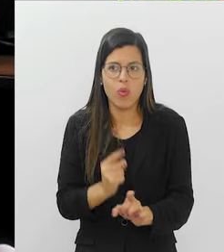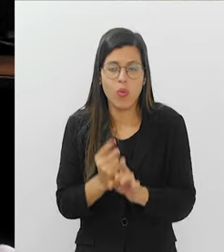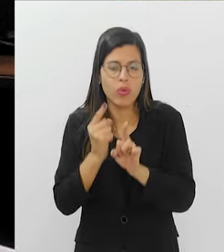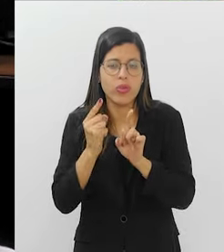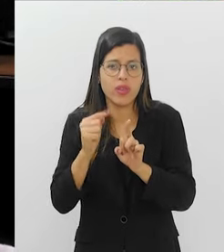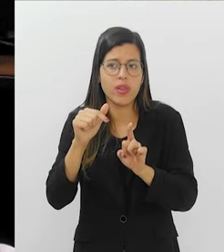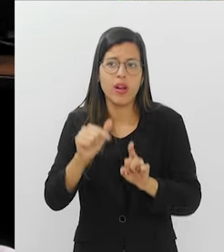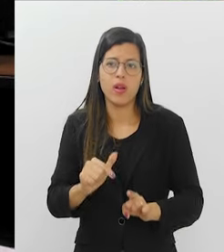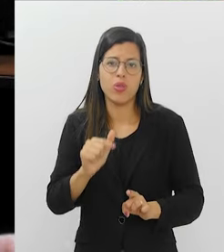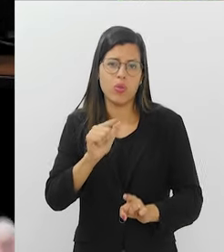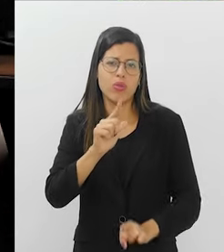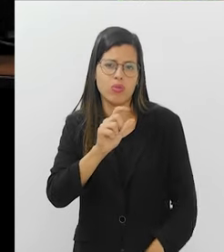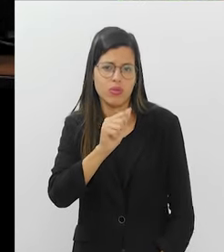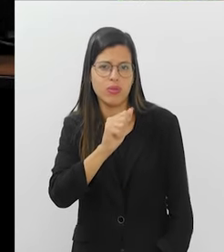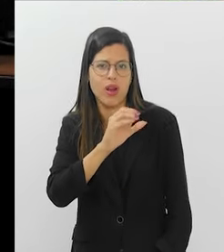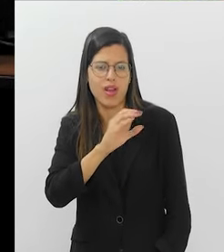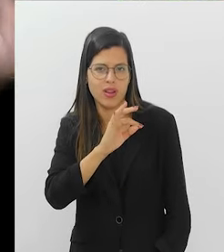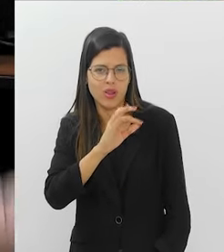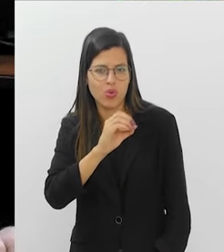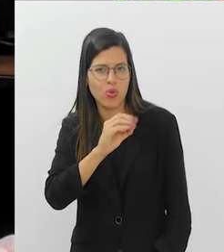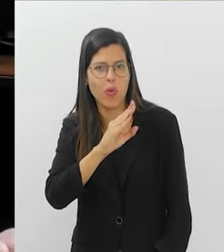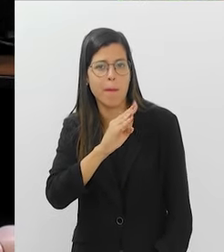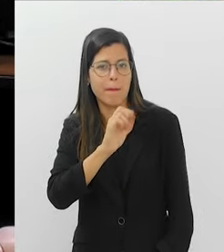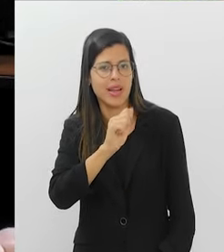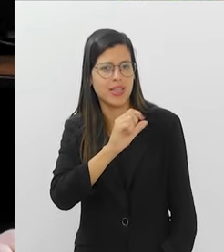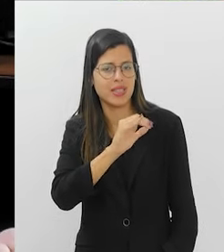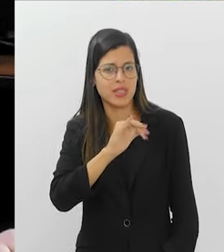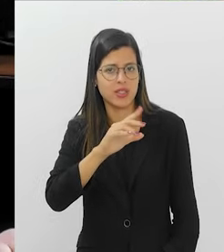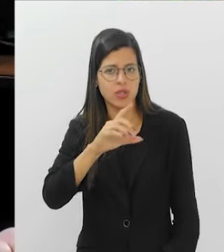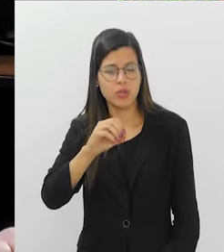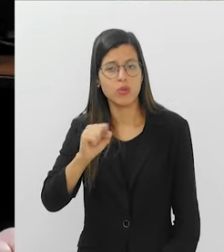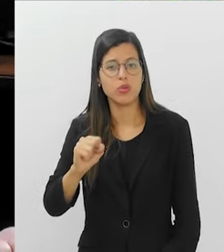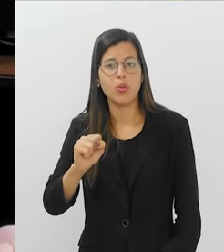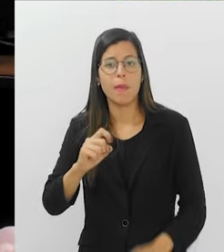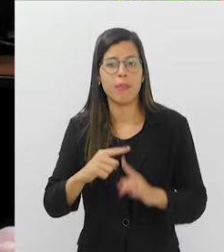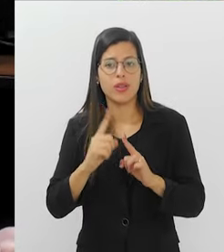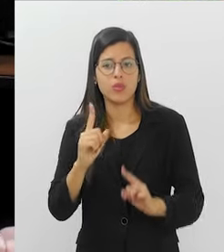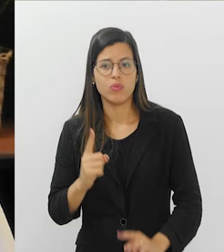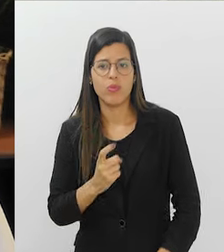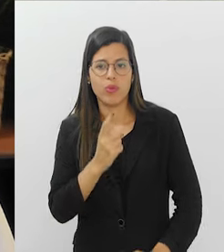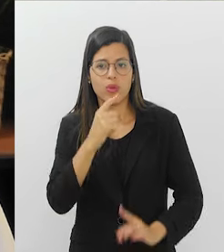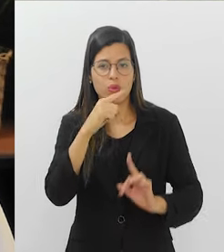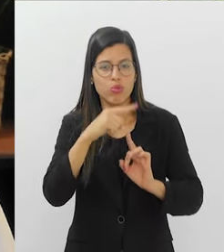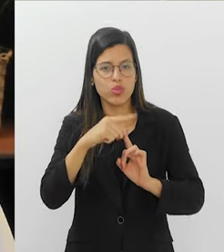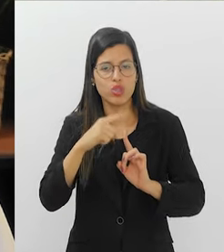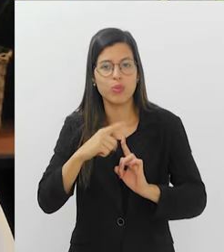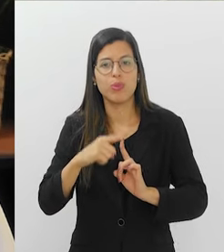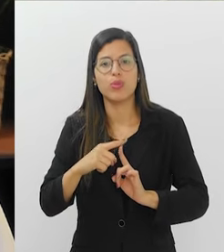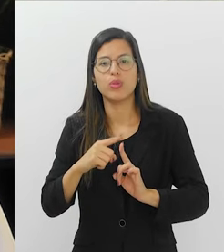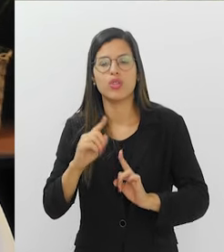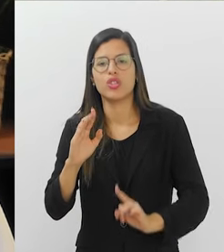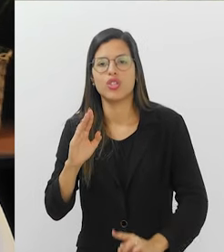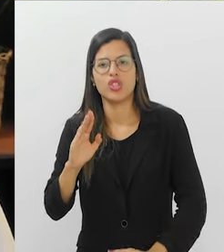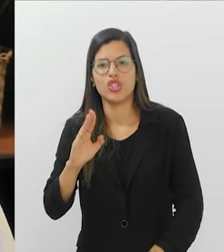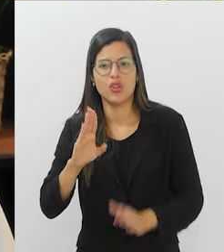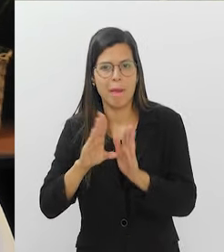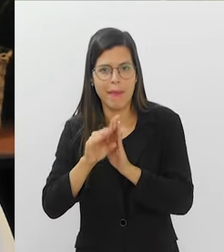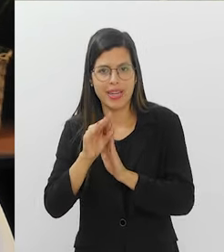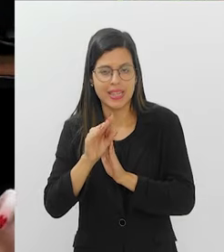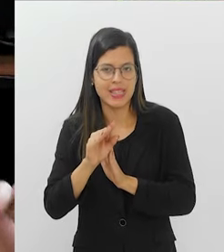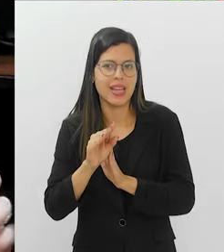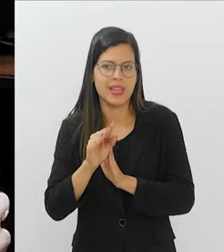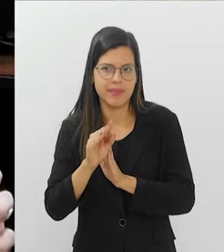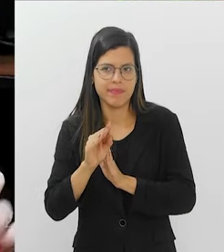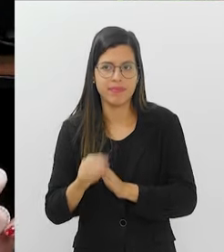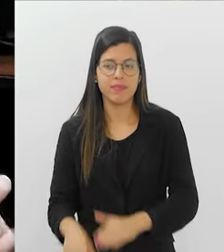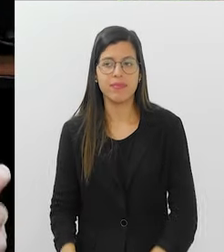vivos realmente. Mas além de ser um único tipo de bactéria, a quantidade de açúcar